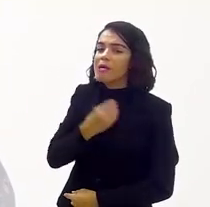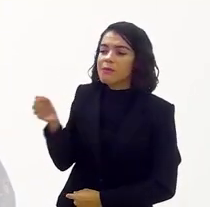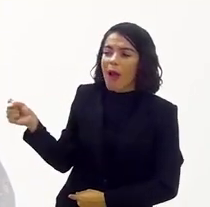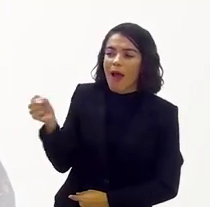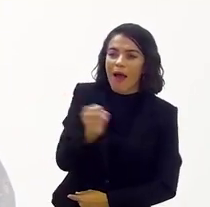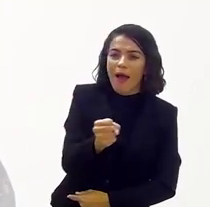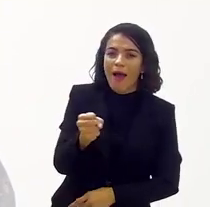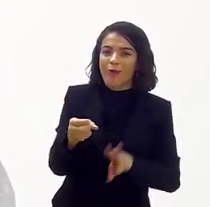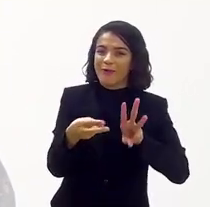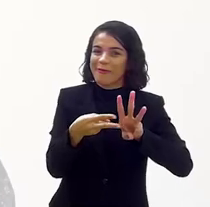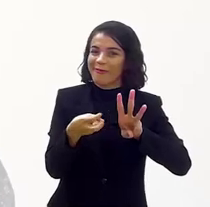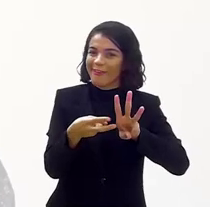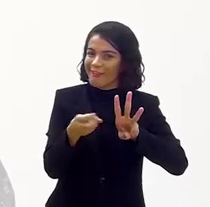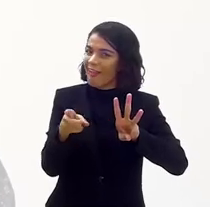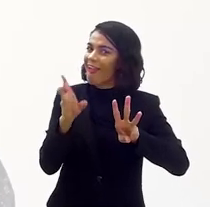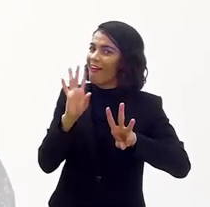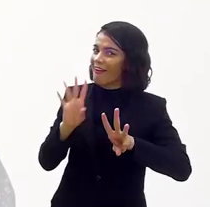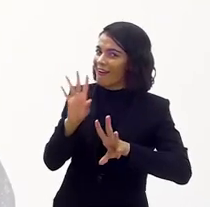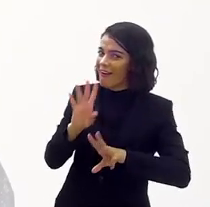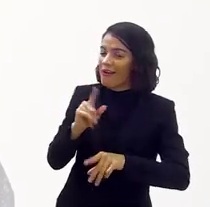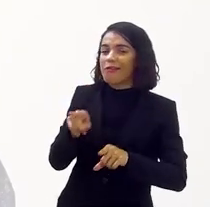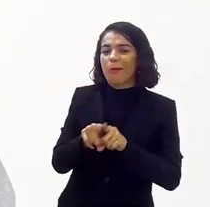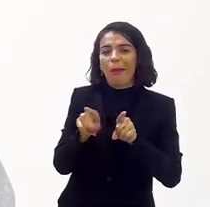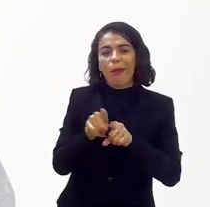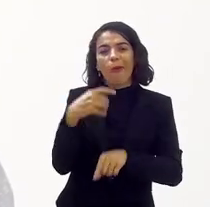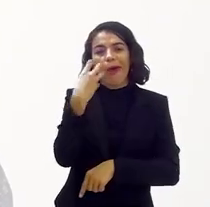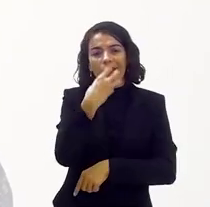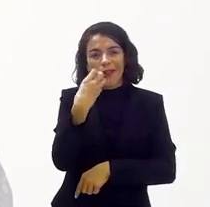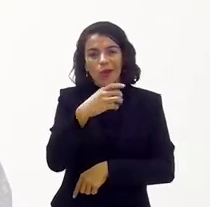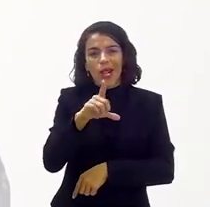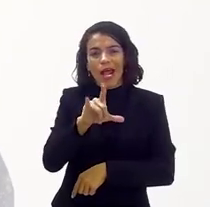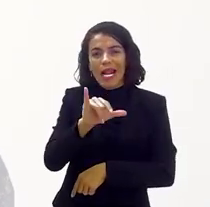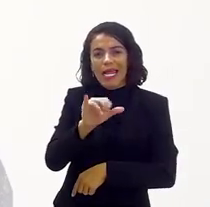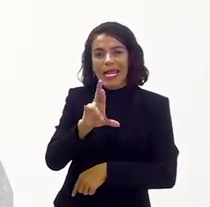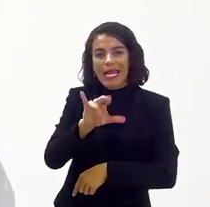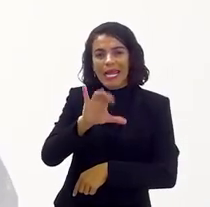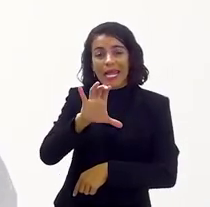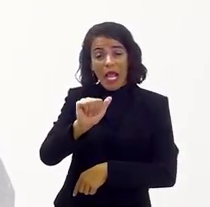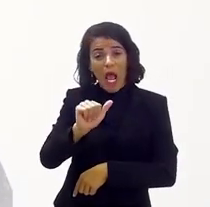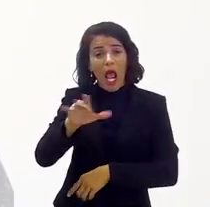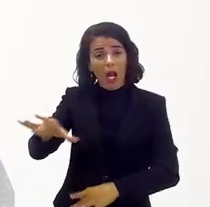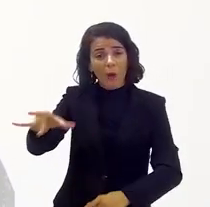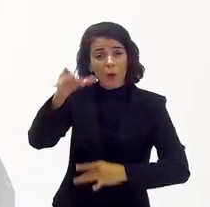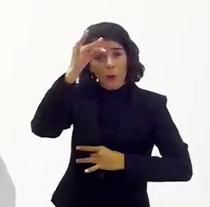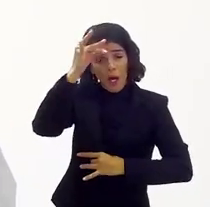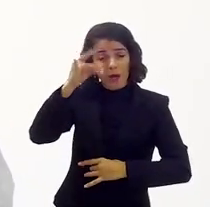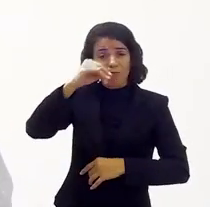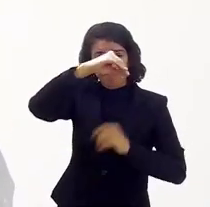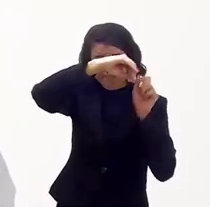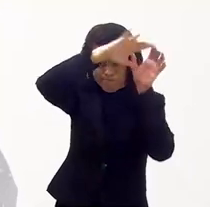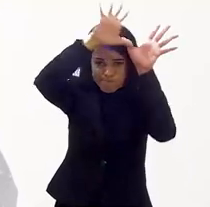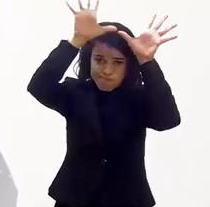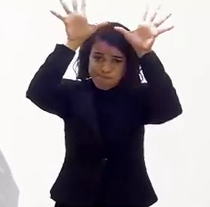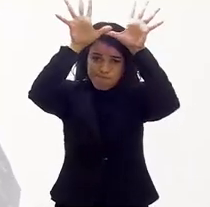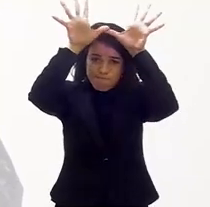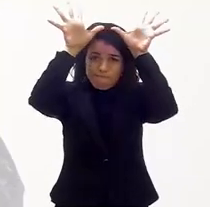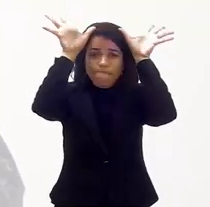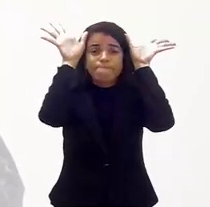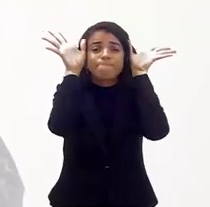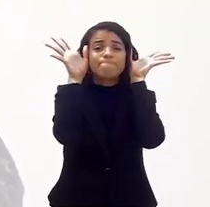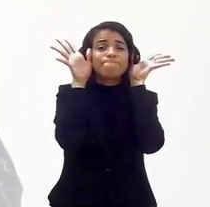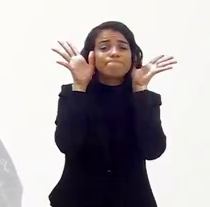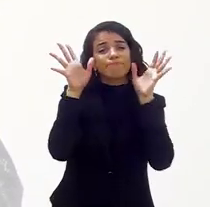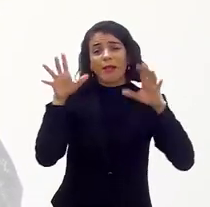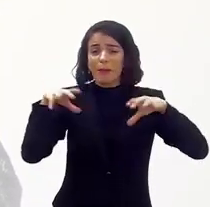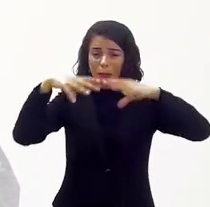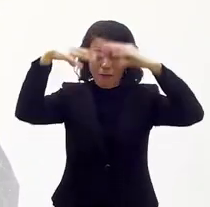índios, que isso que foi legal. E levamos até uma cantora lírica, que no final ela vestiu de índia, os índios fizeram uma oca, ela saiu de